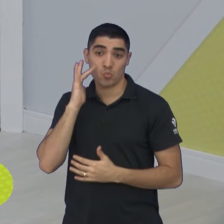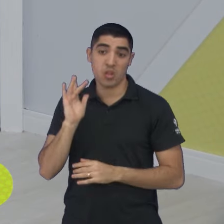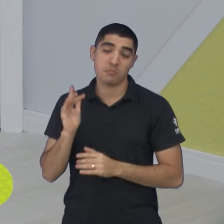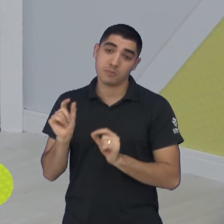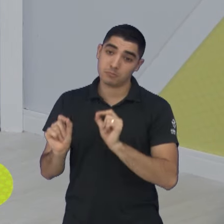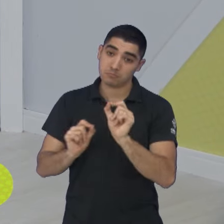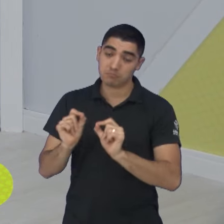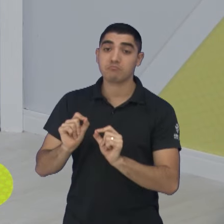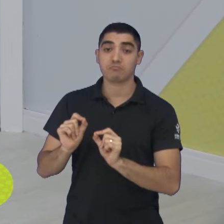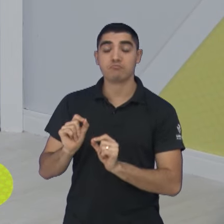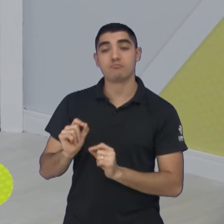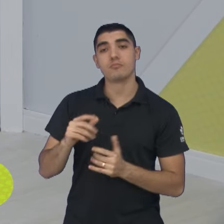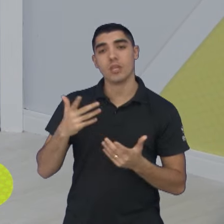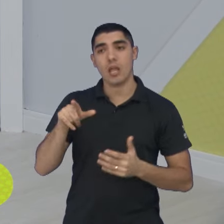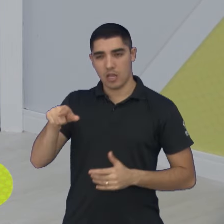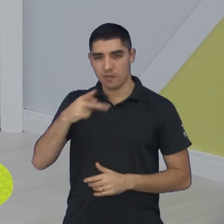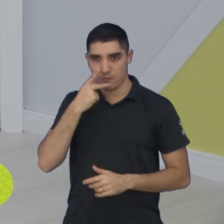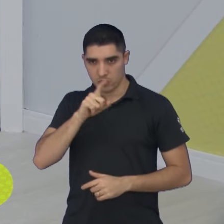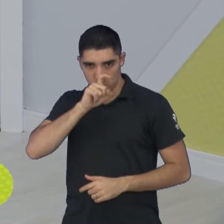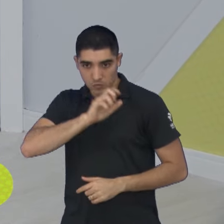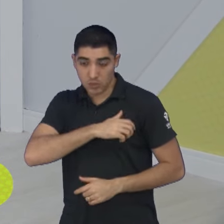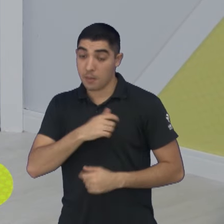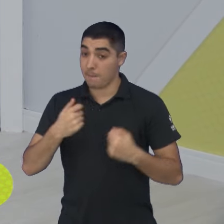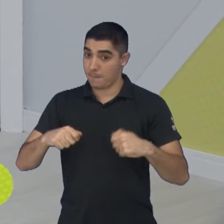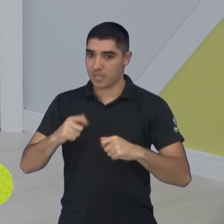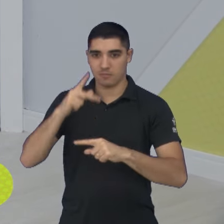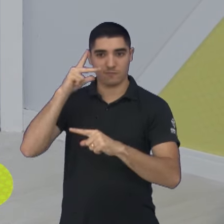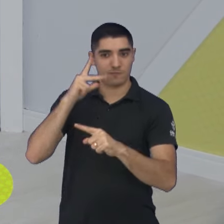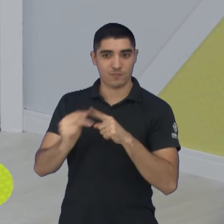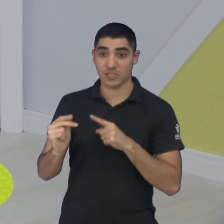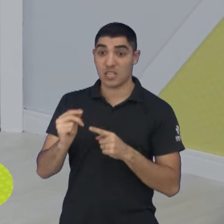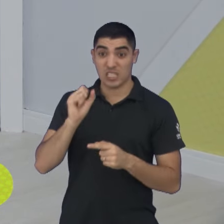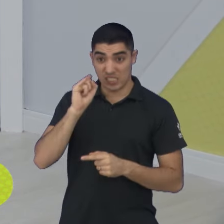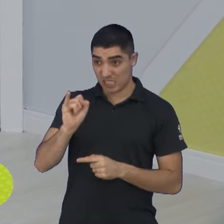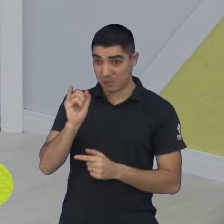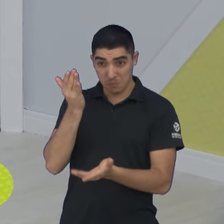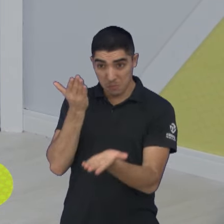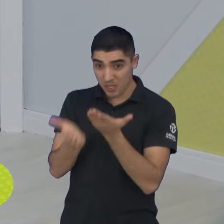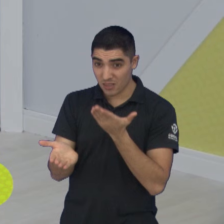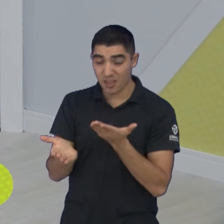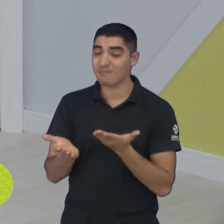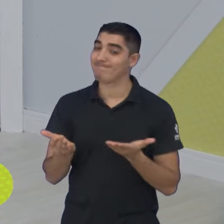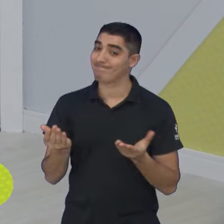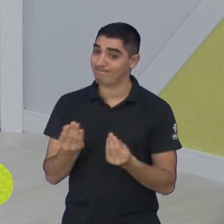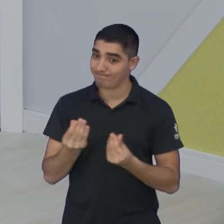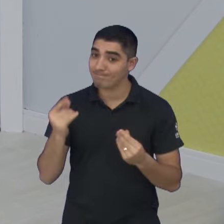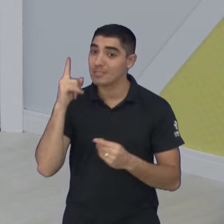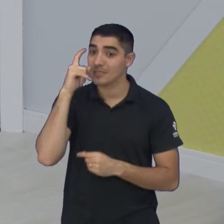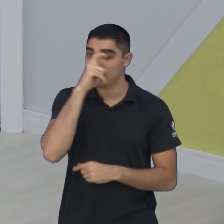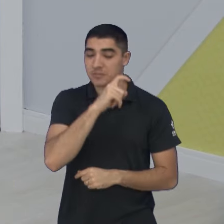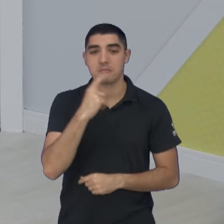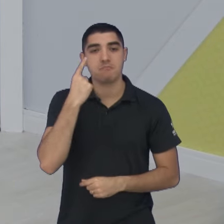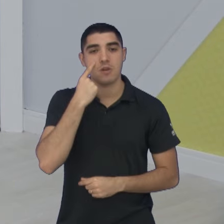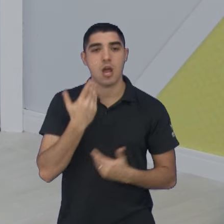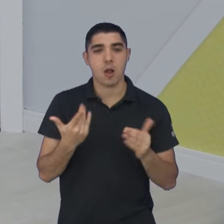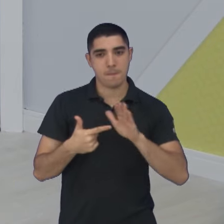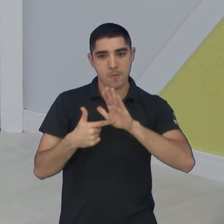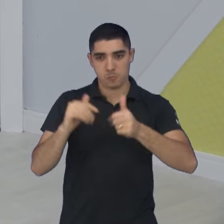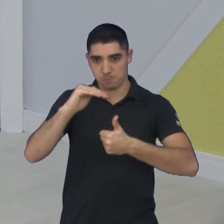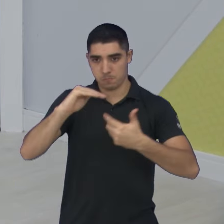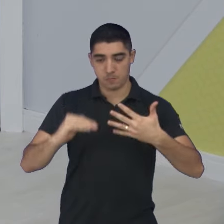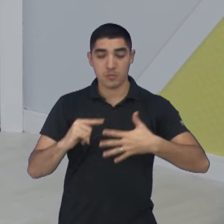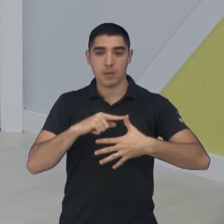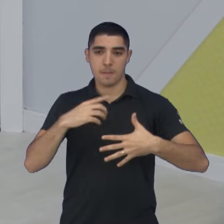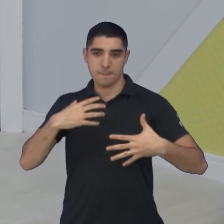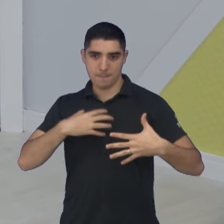para frente. Agora, em relação ao São José Brunão, é vencer ou vencer, porque senão a coisa complica. Vamos dar uma olhadinha aqui como é que está a classificação, até para a gente ilustrar e mostrar. O